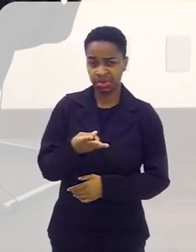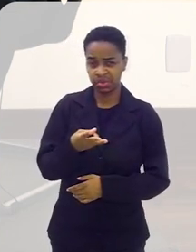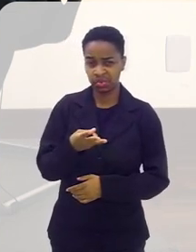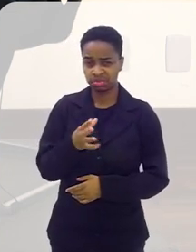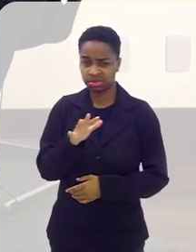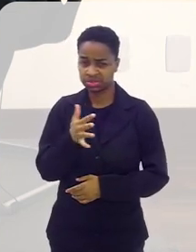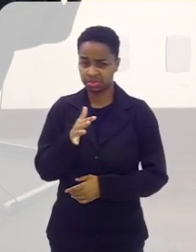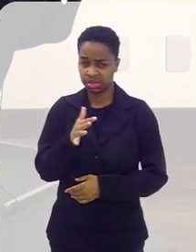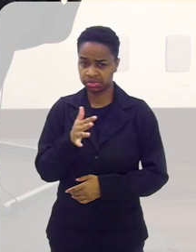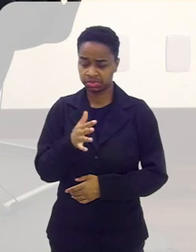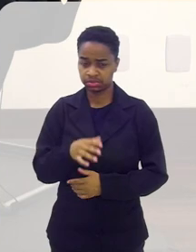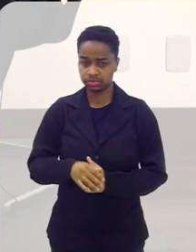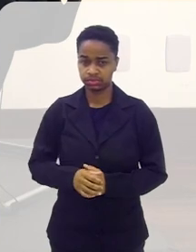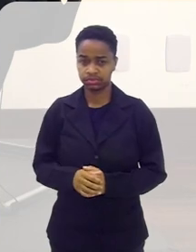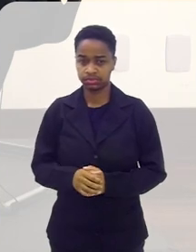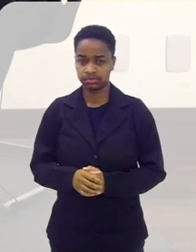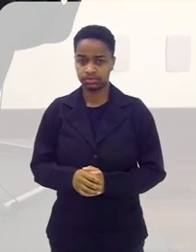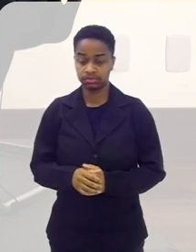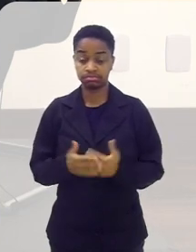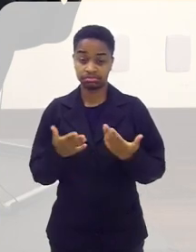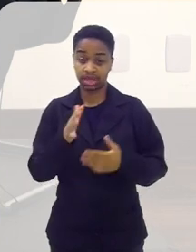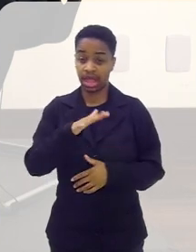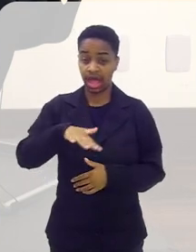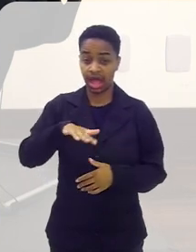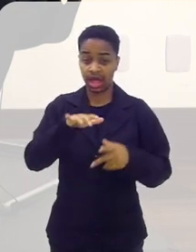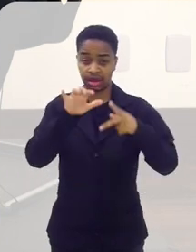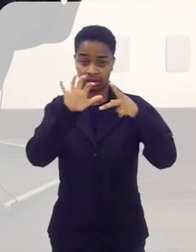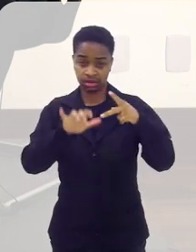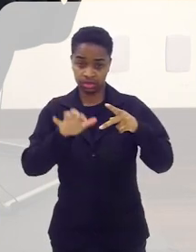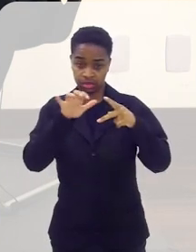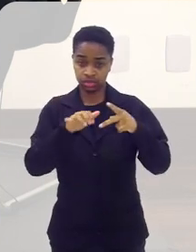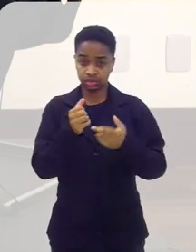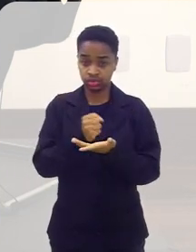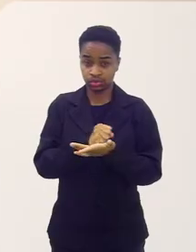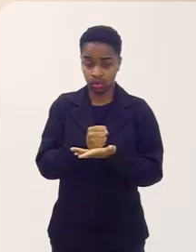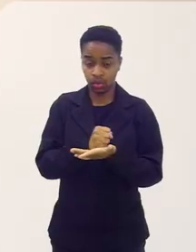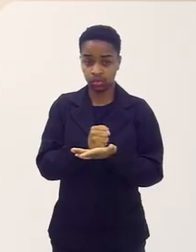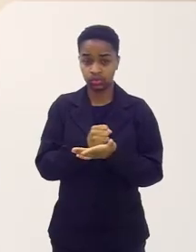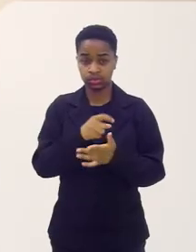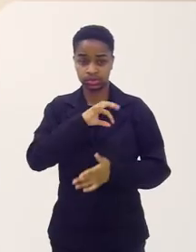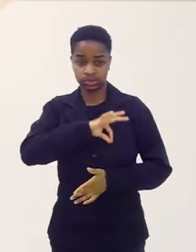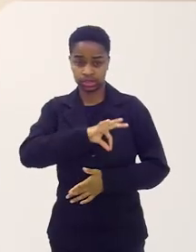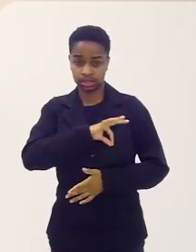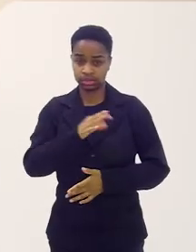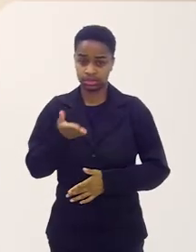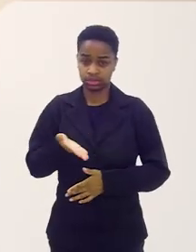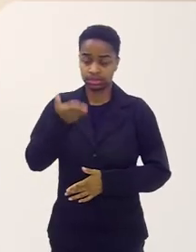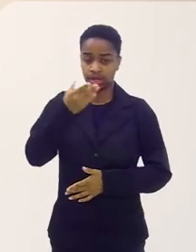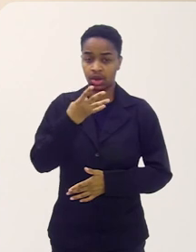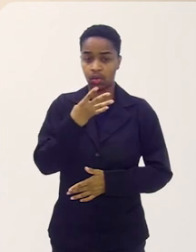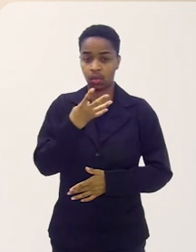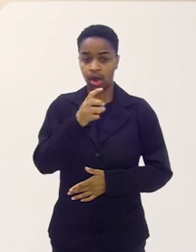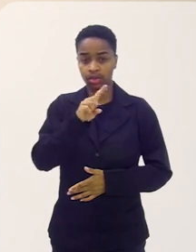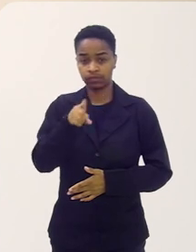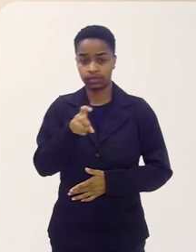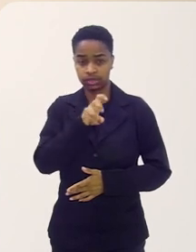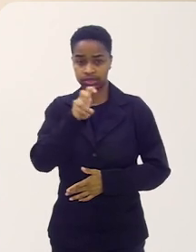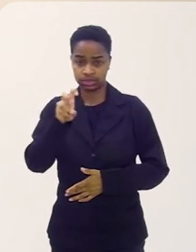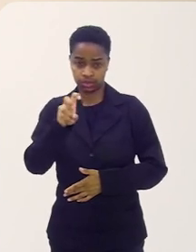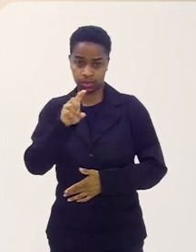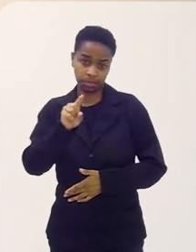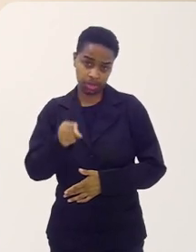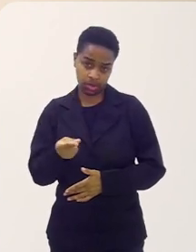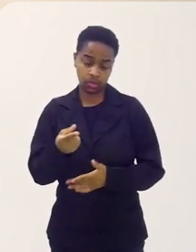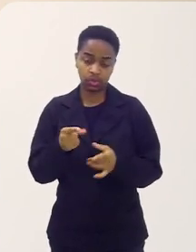3 mil, 3 mil e pouco. Na parte de desenvolvimento de jogos, ela gira acima, né? Acima de 4 mil e 500.